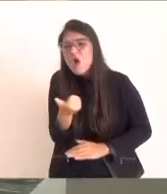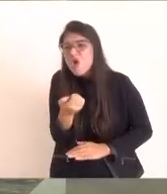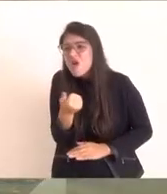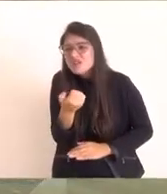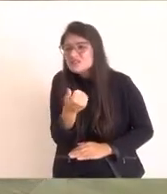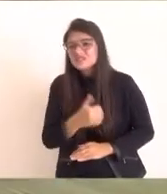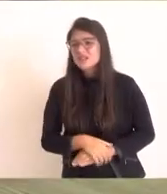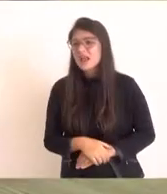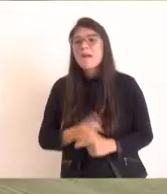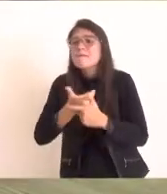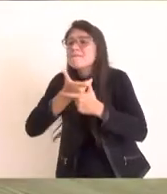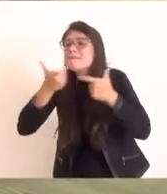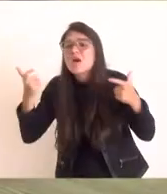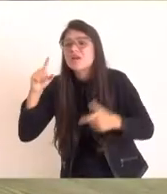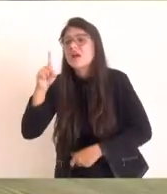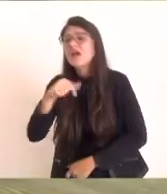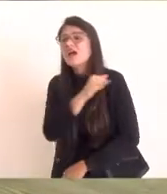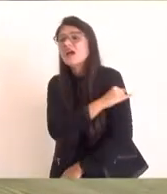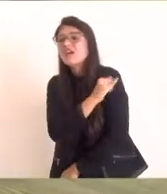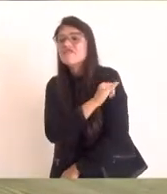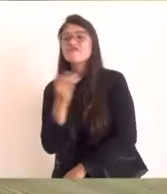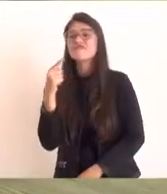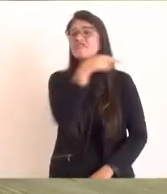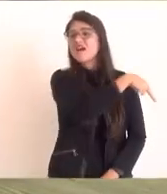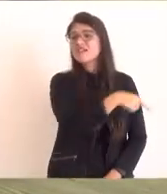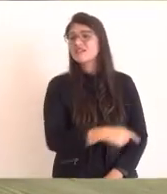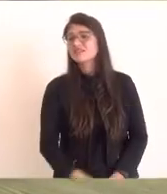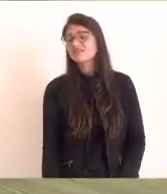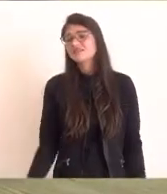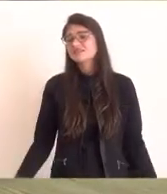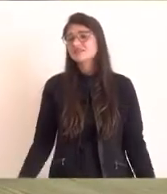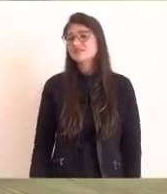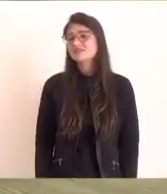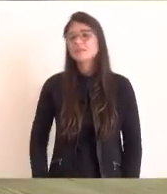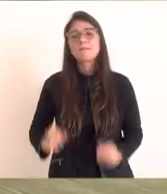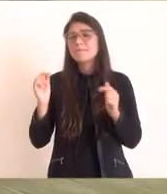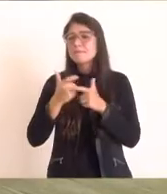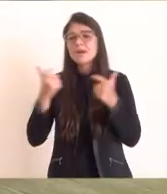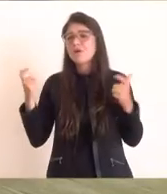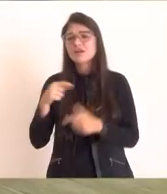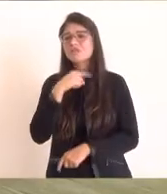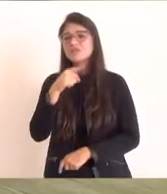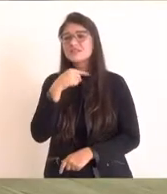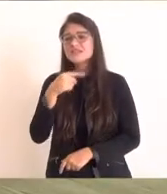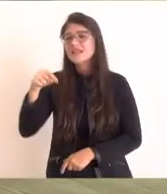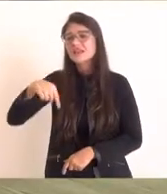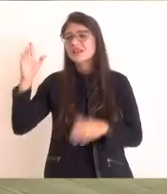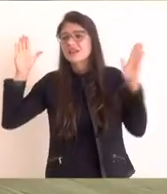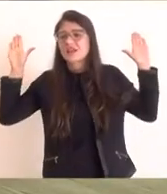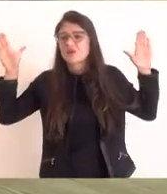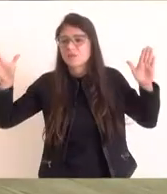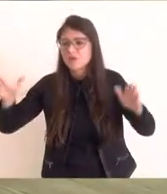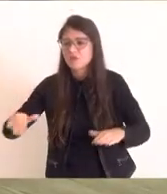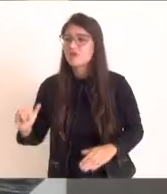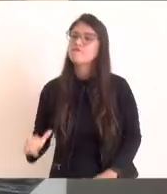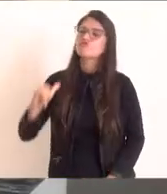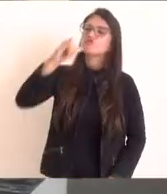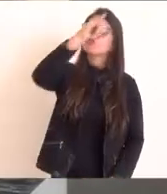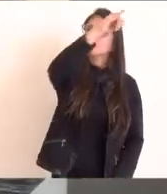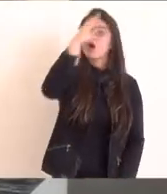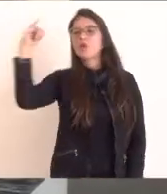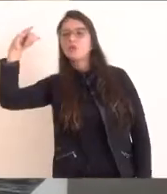Agora, a maioria não consegue sair daqui. E queria continuar falando sobre a Rua dos Biquínis,